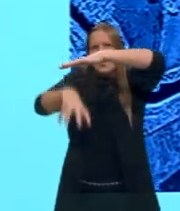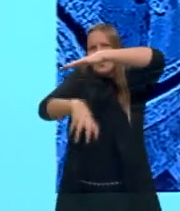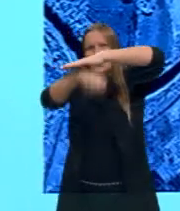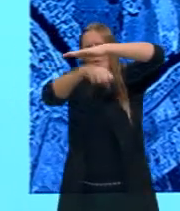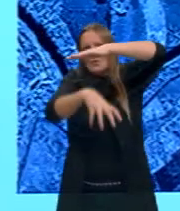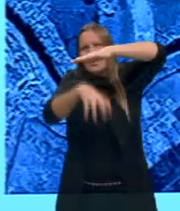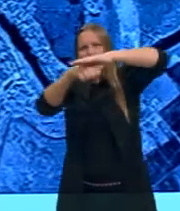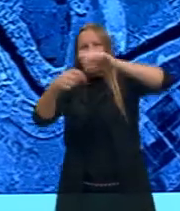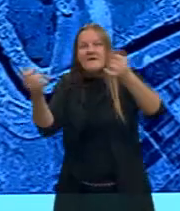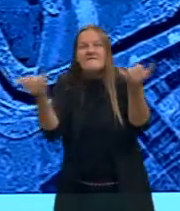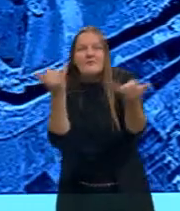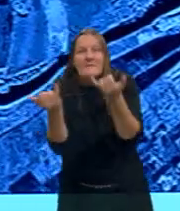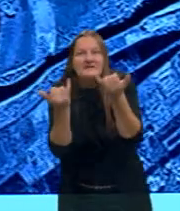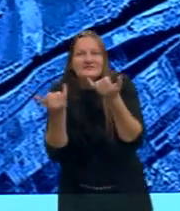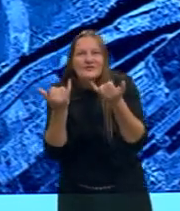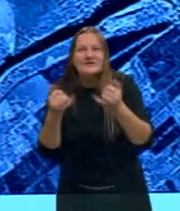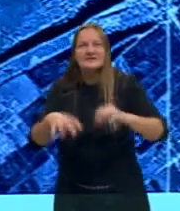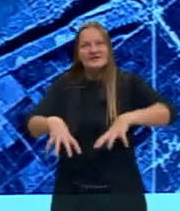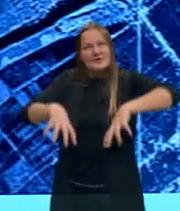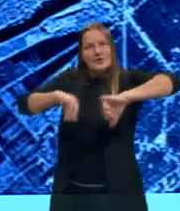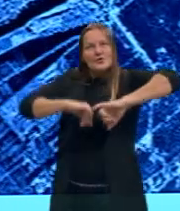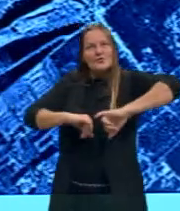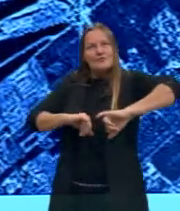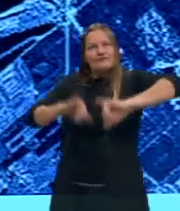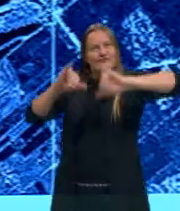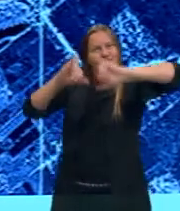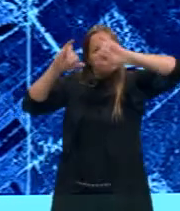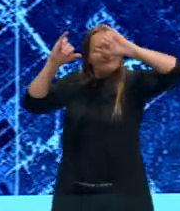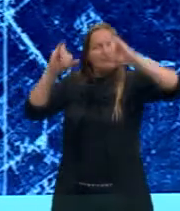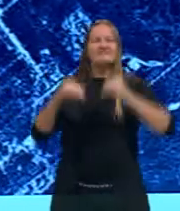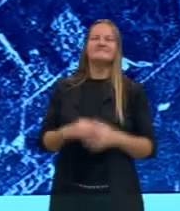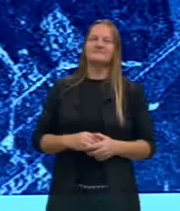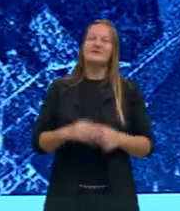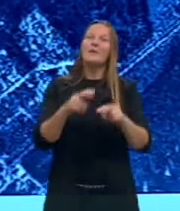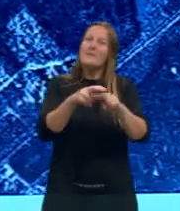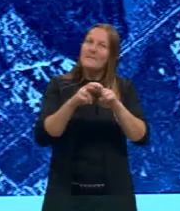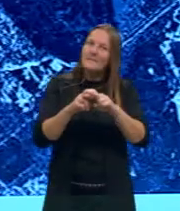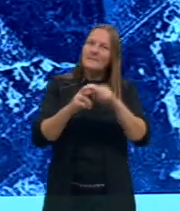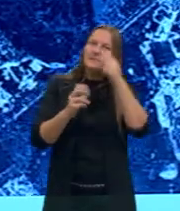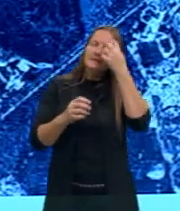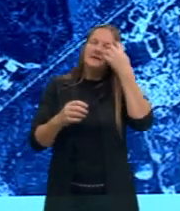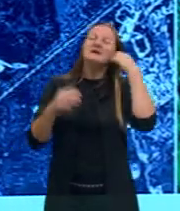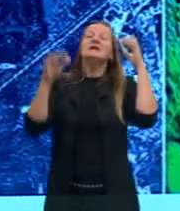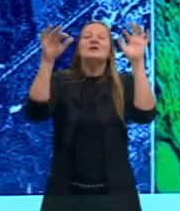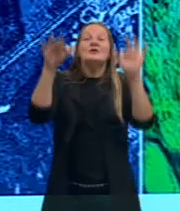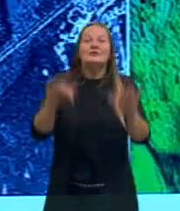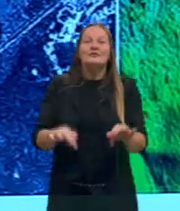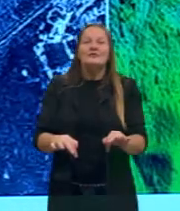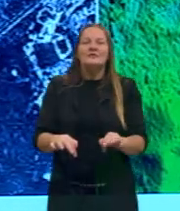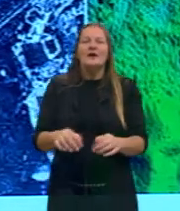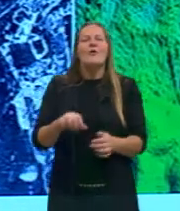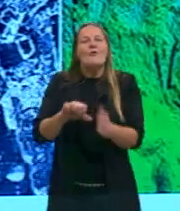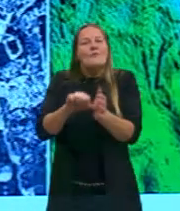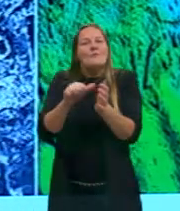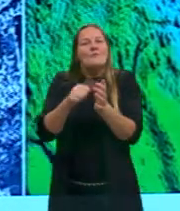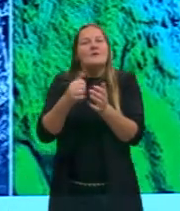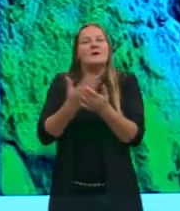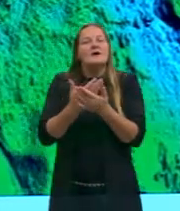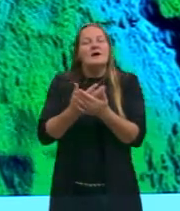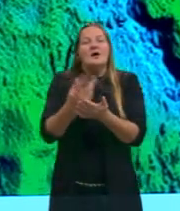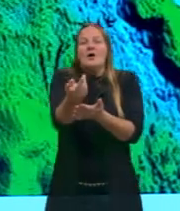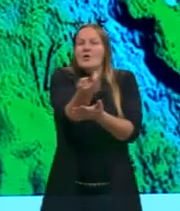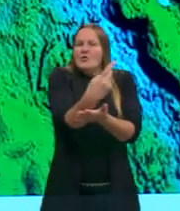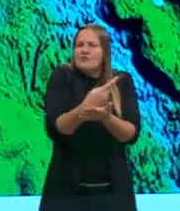Está mostrando aí para vocês como é que é feito esse imaginamento. Chegando ao final, aquilo que a gente viu lá na primeira, que é a carta